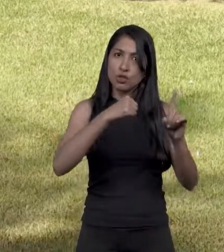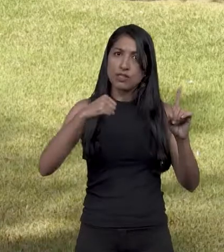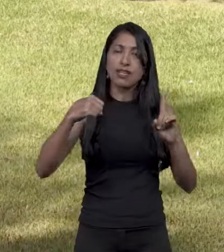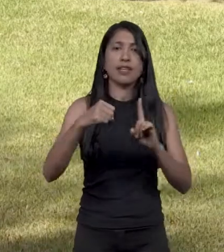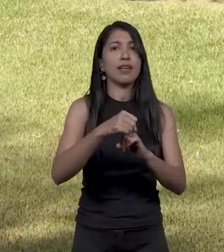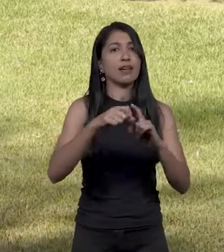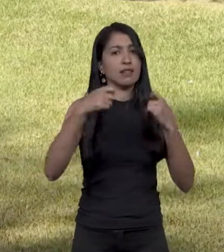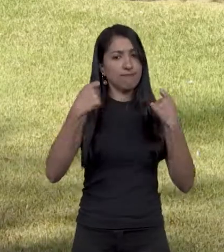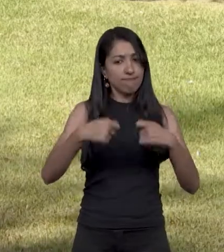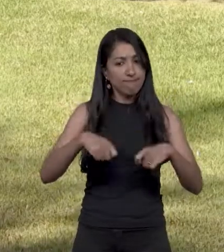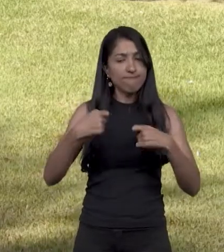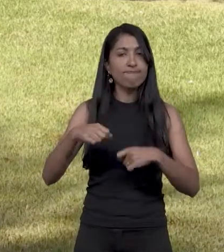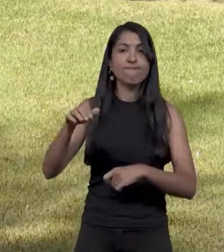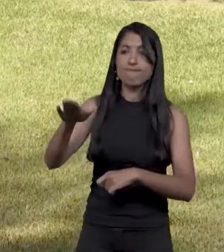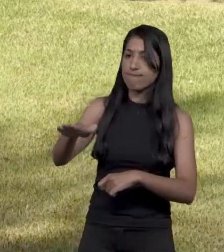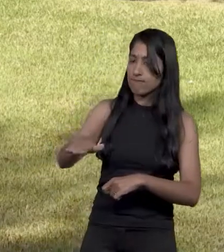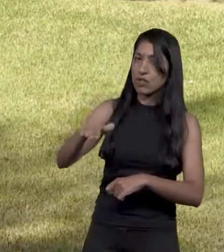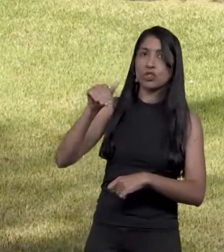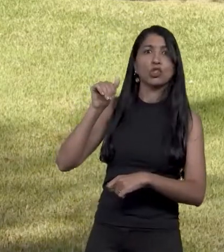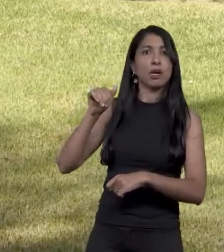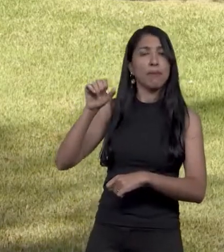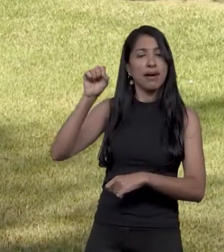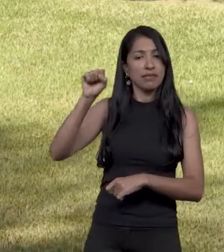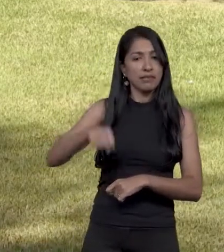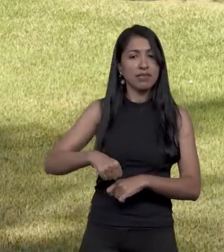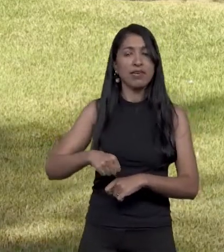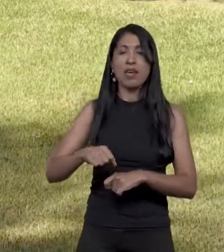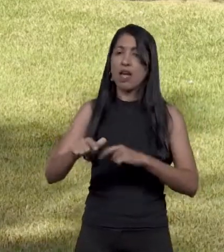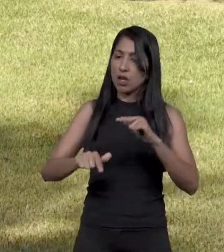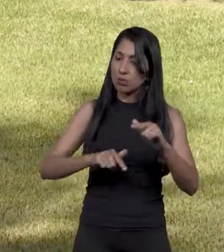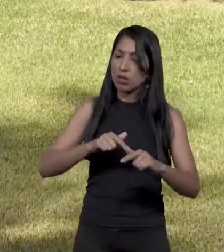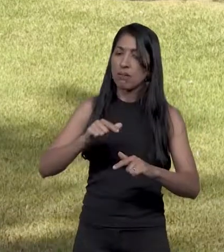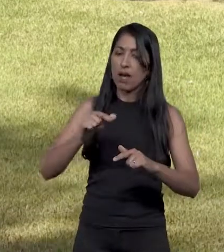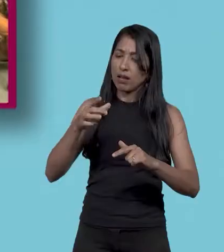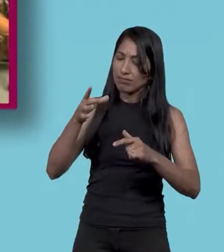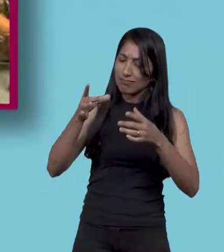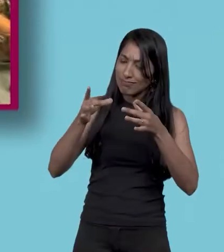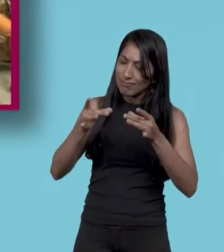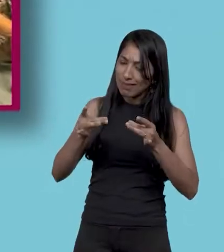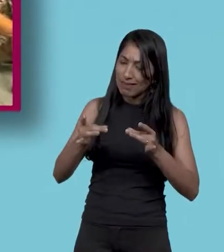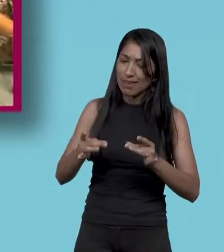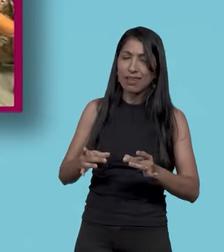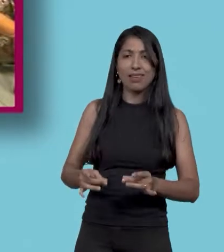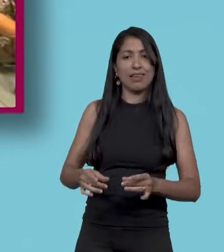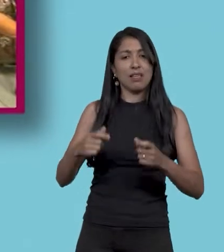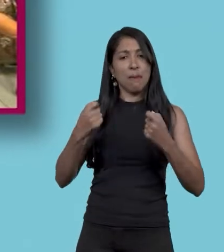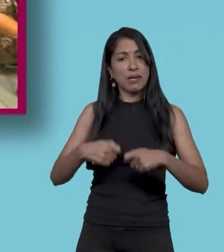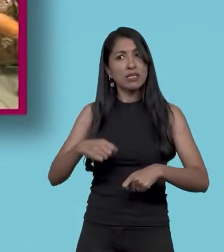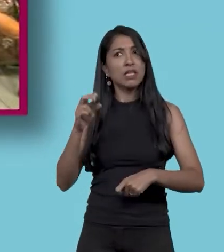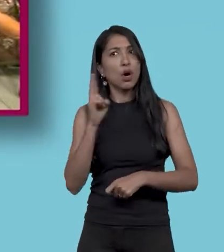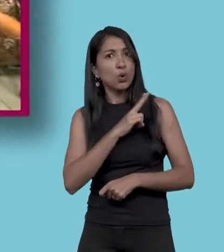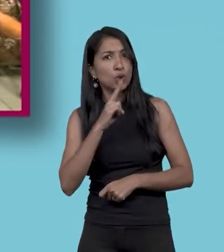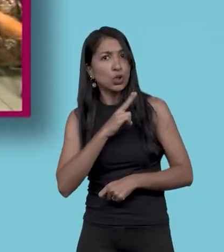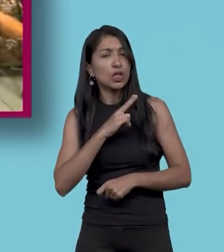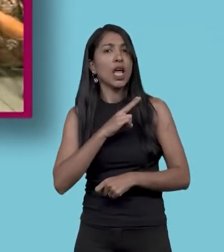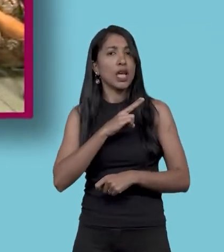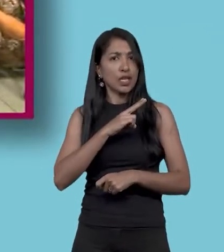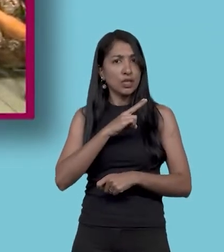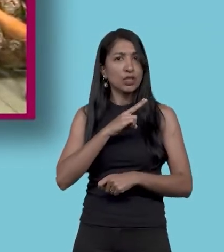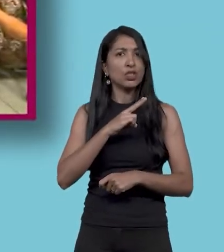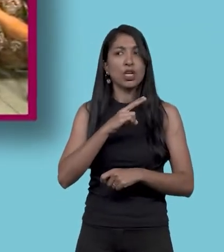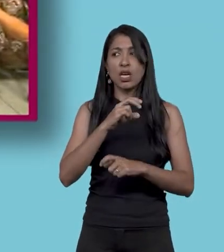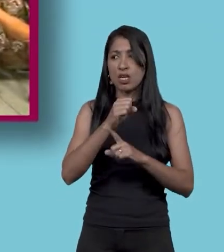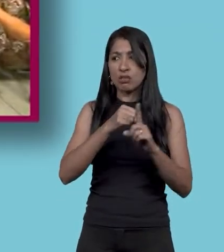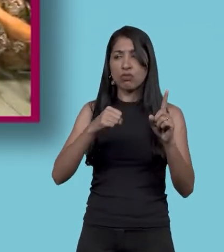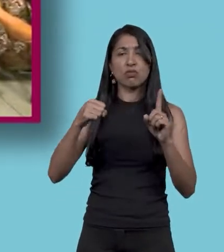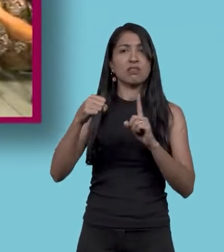civil, para trazer essas mulheres para a rua é bem complicado, é um trabalhinho de formiguinha. Então, eu acho que o gente precisa lá de cima começar a